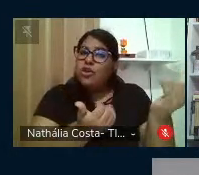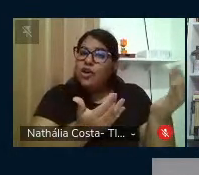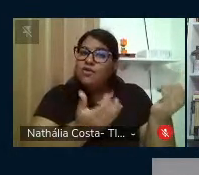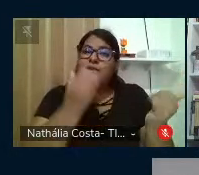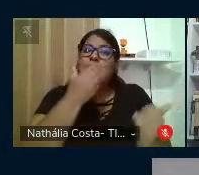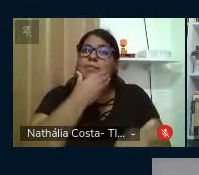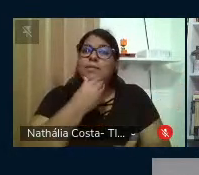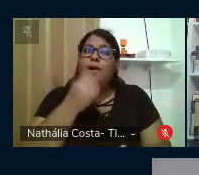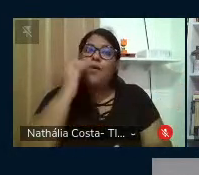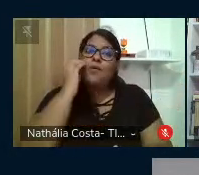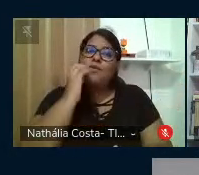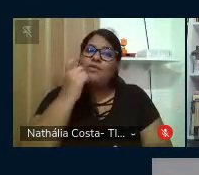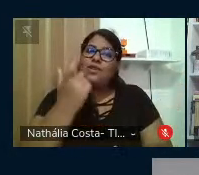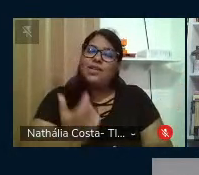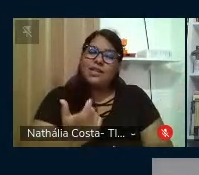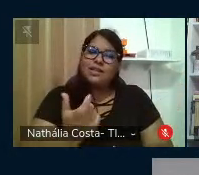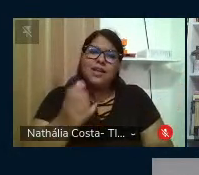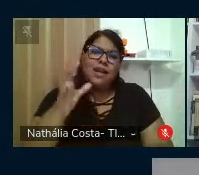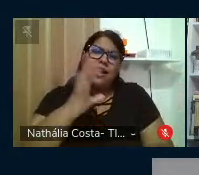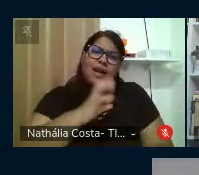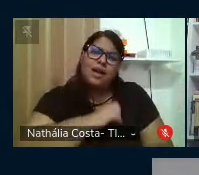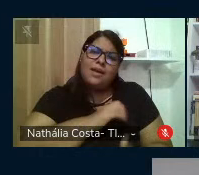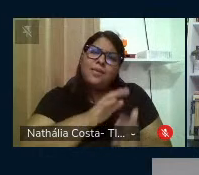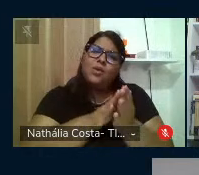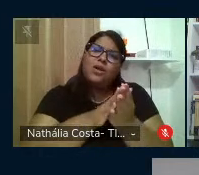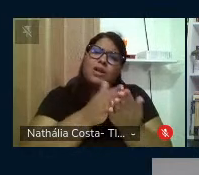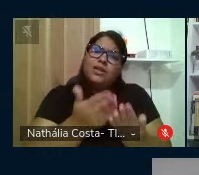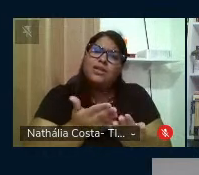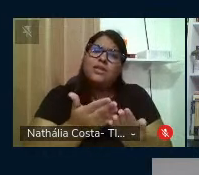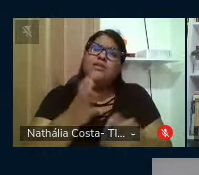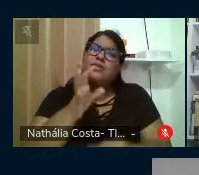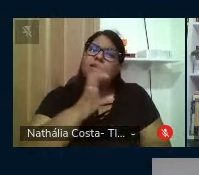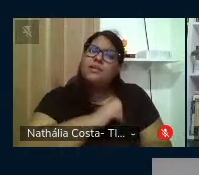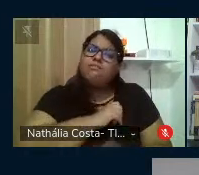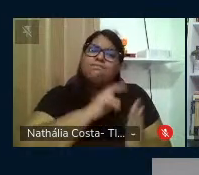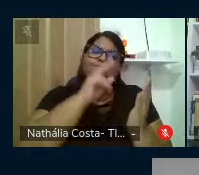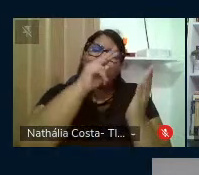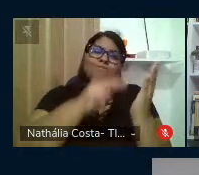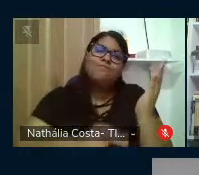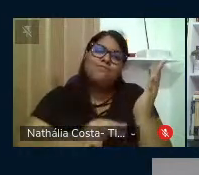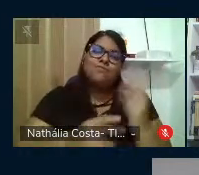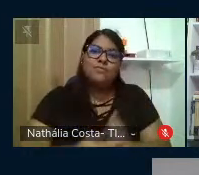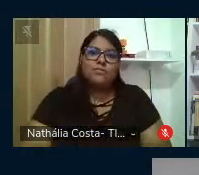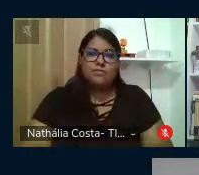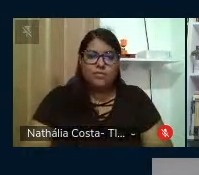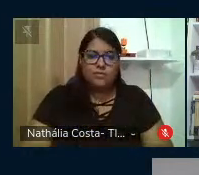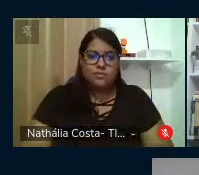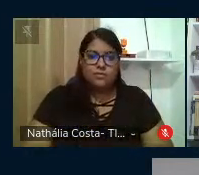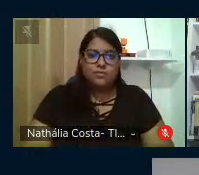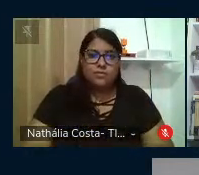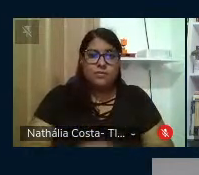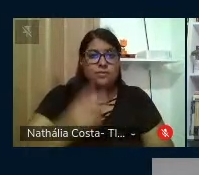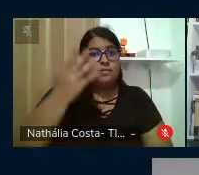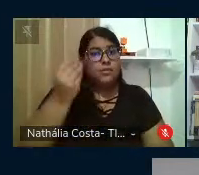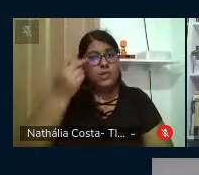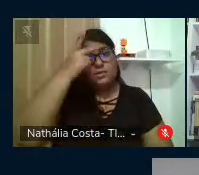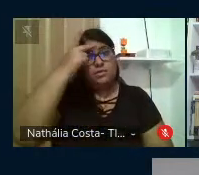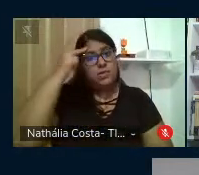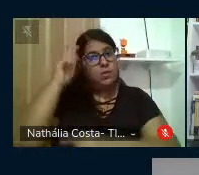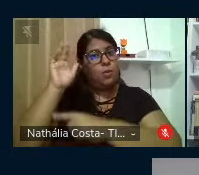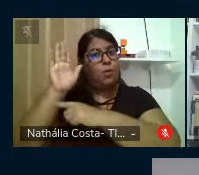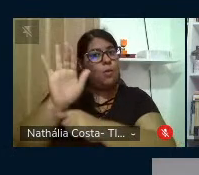Freire, que amava o livro, amava as leituras. Então, muita gente contribuiu nesse livro,